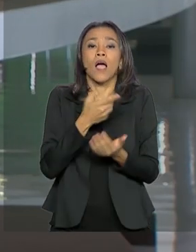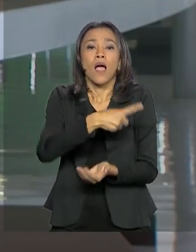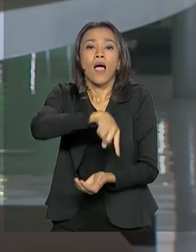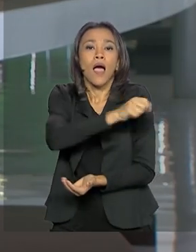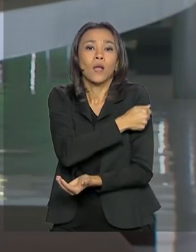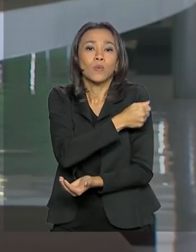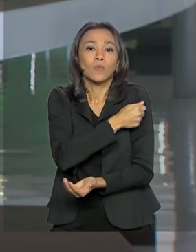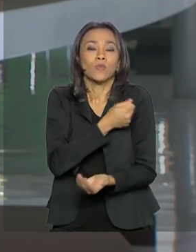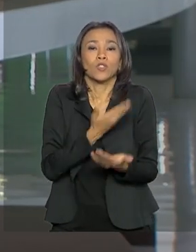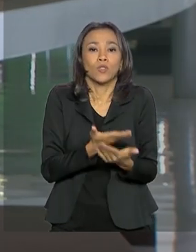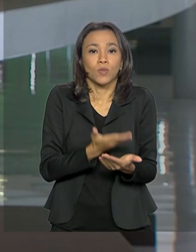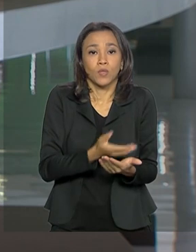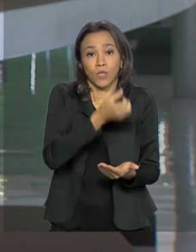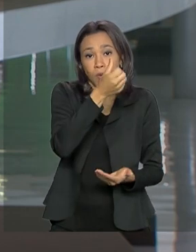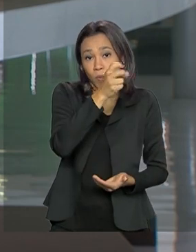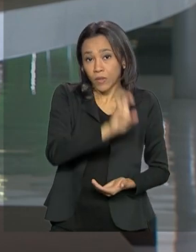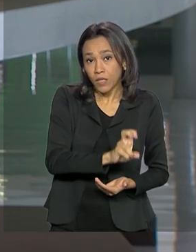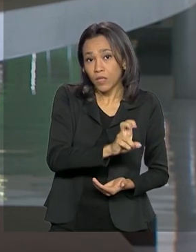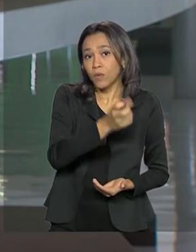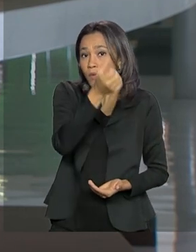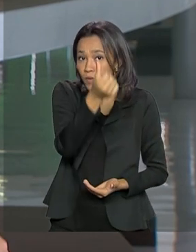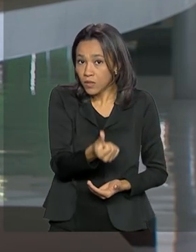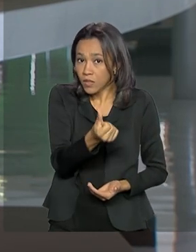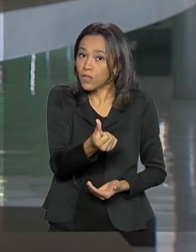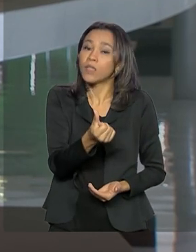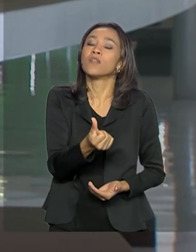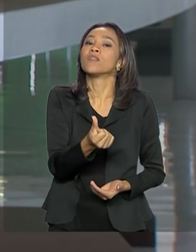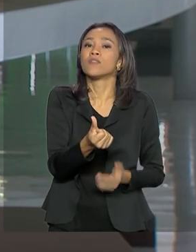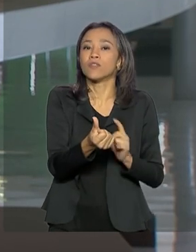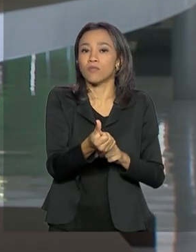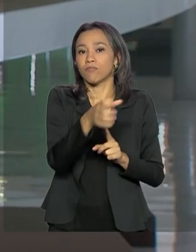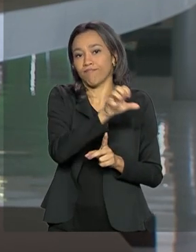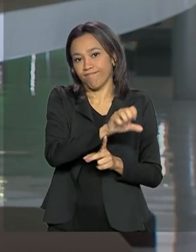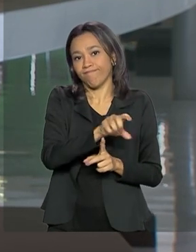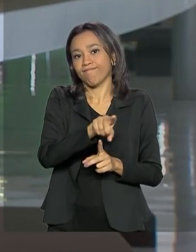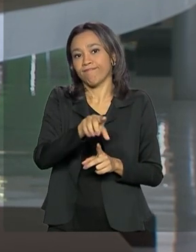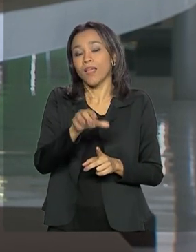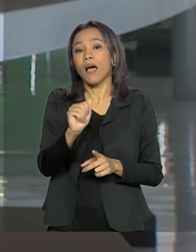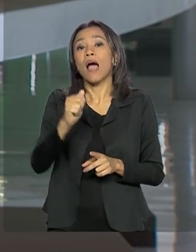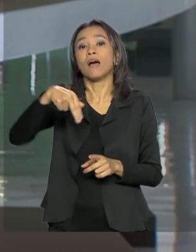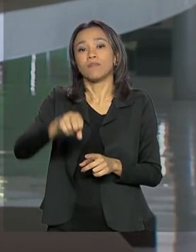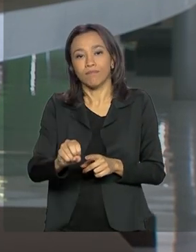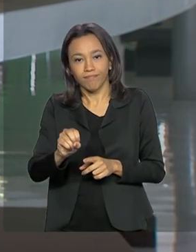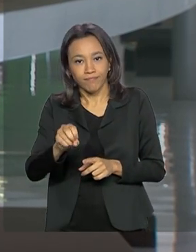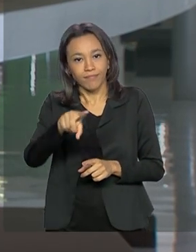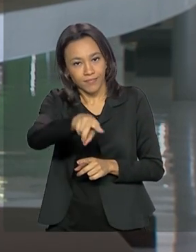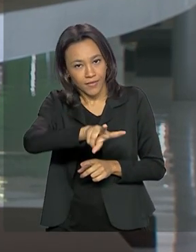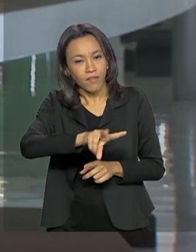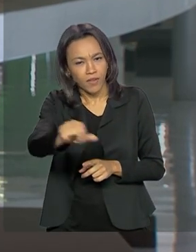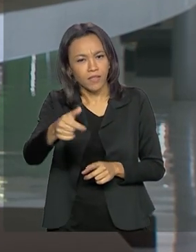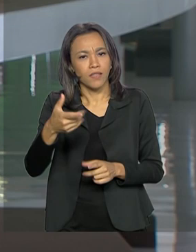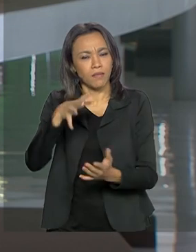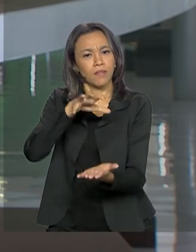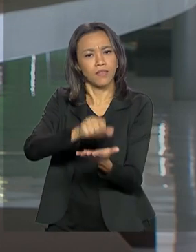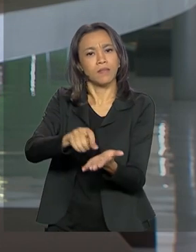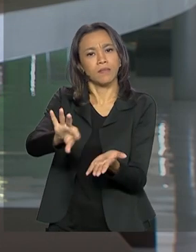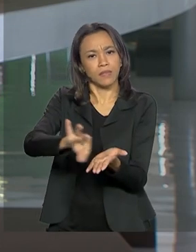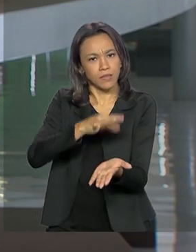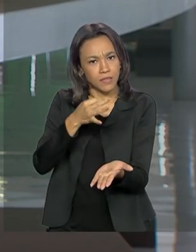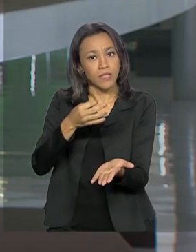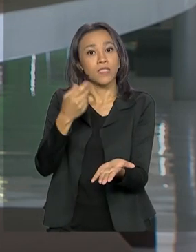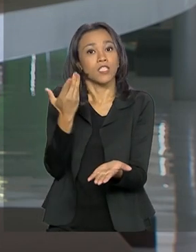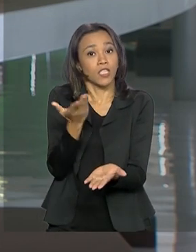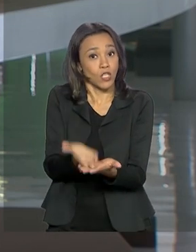das faculdades de medicina e também do último ano desses outros cursos que eu citei. Eles devem estar matriculados no